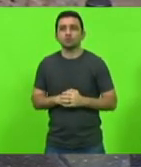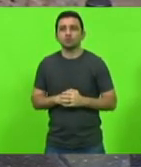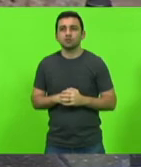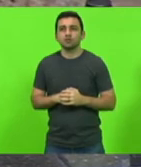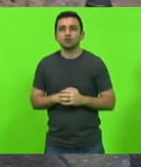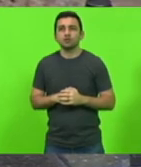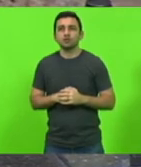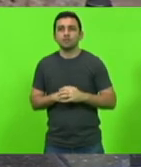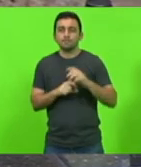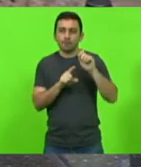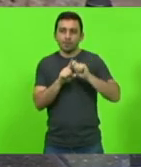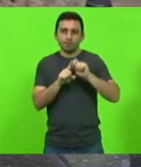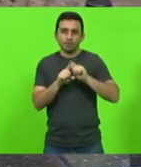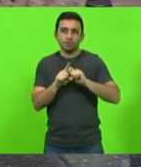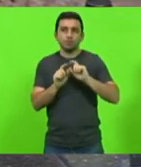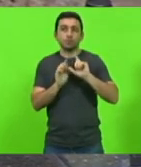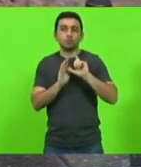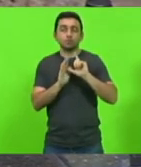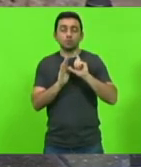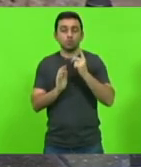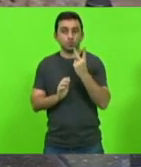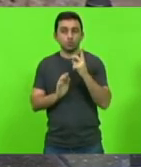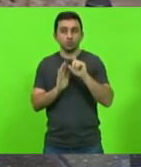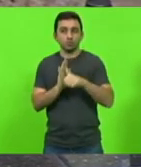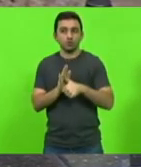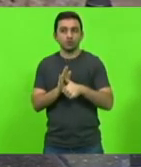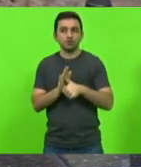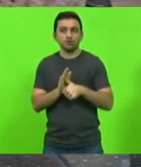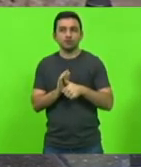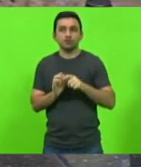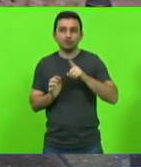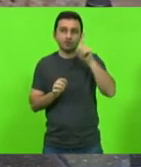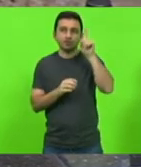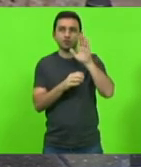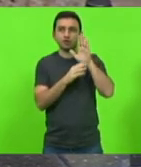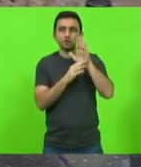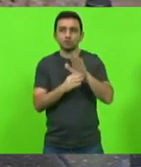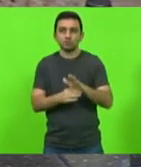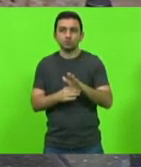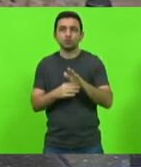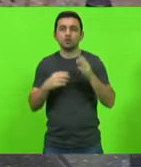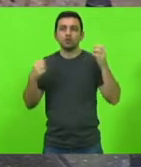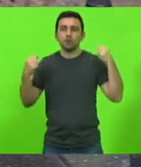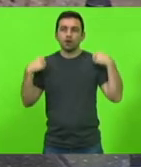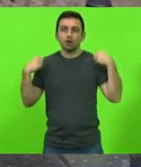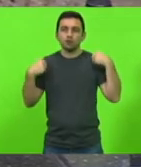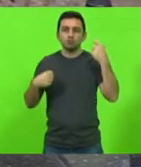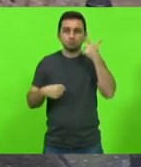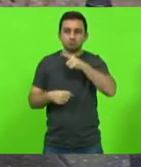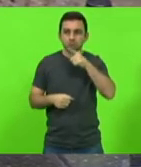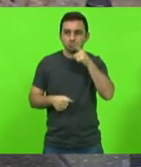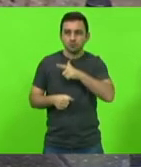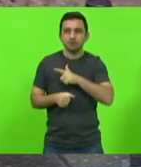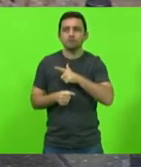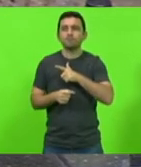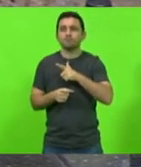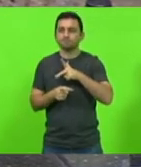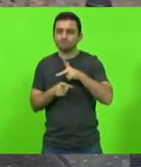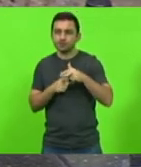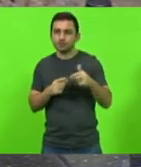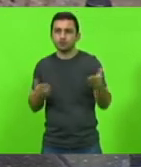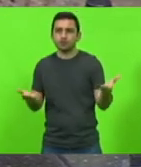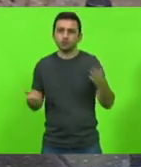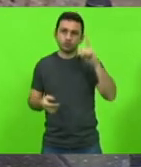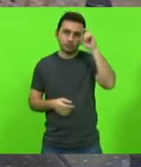de dois meses depois com a graça de Deus a ajuda dos chapecoenses estamos vencendo essa fase difícil já